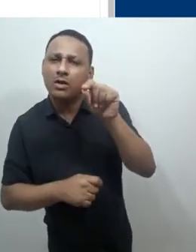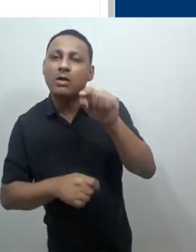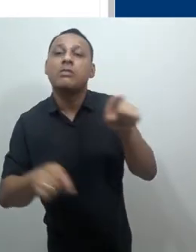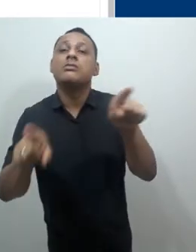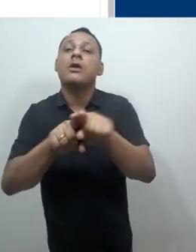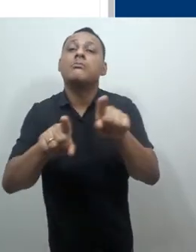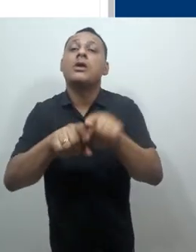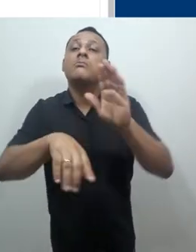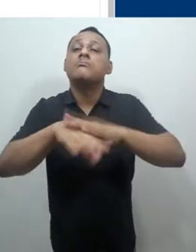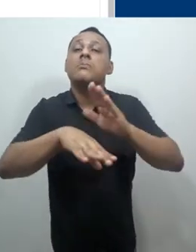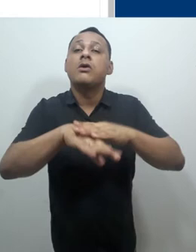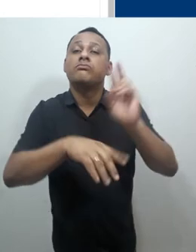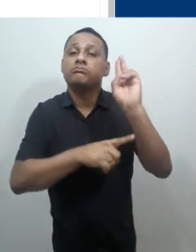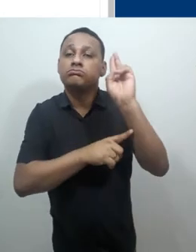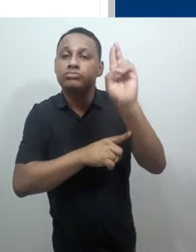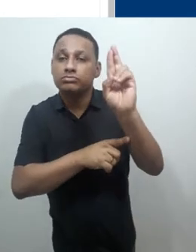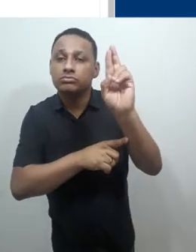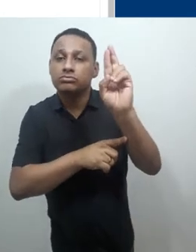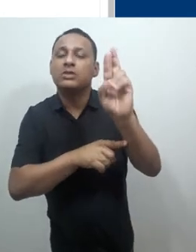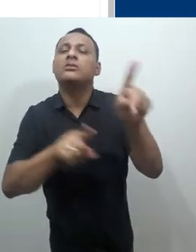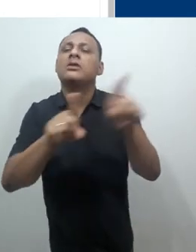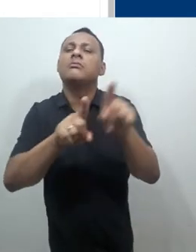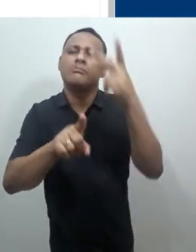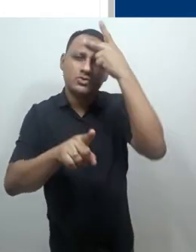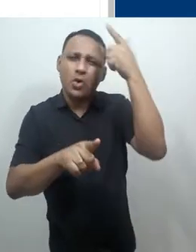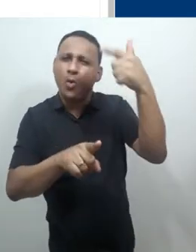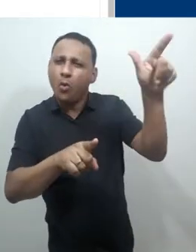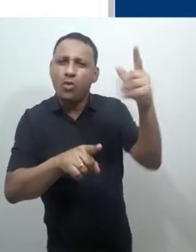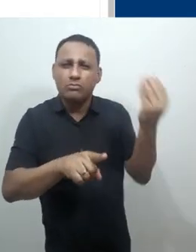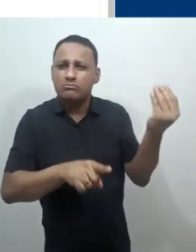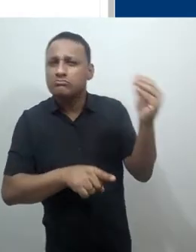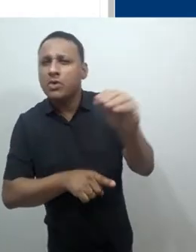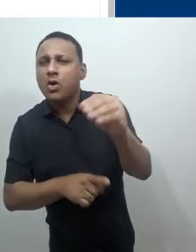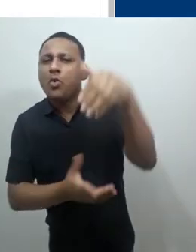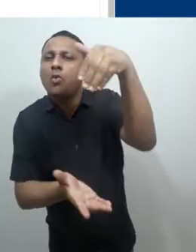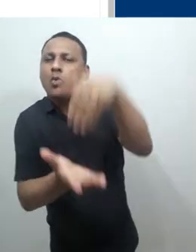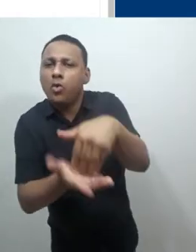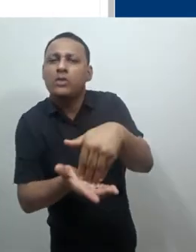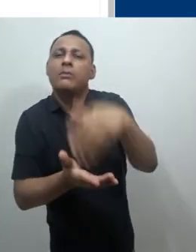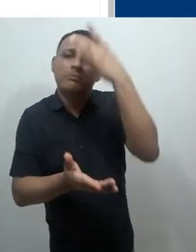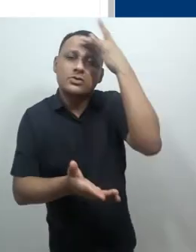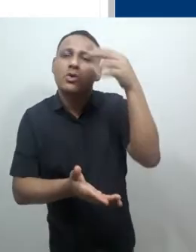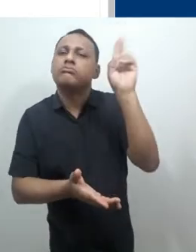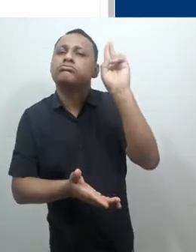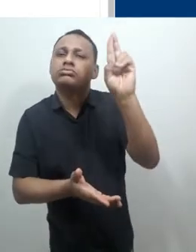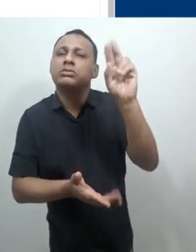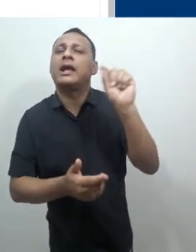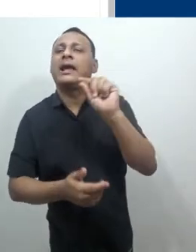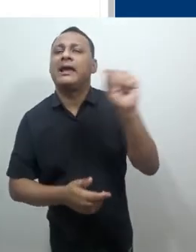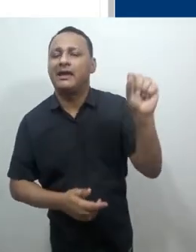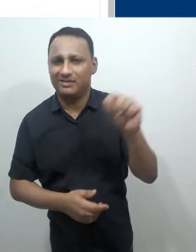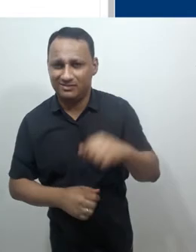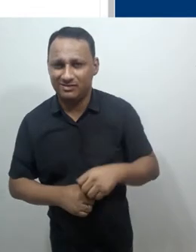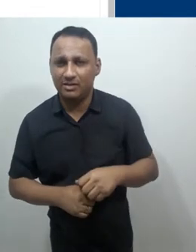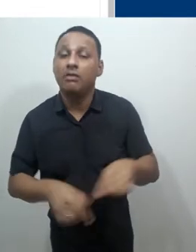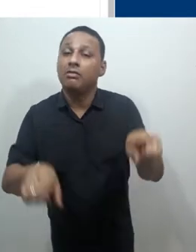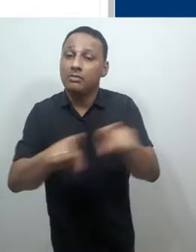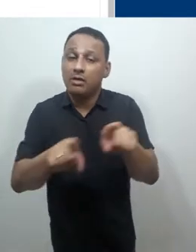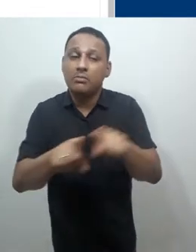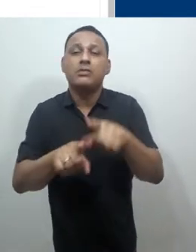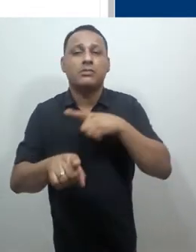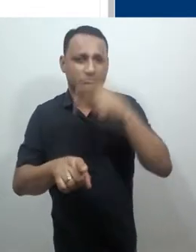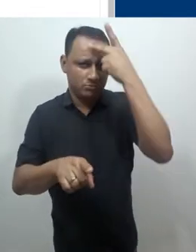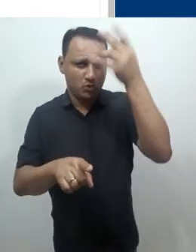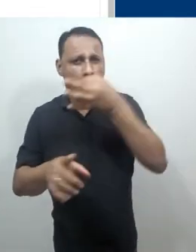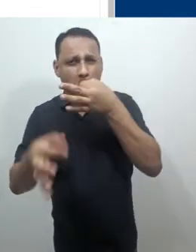quem foi o autor e a última mensagem foi enviada por quem. Tenho também acesso ao número de